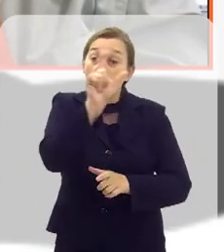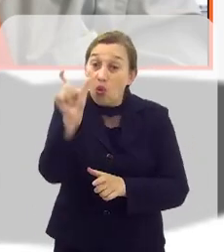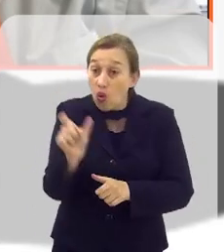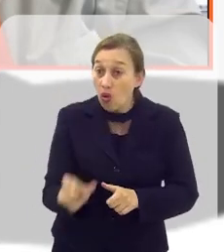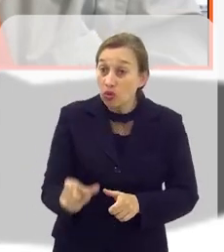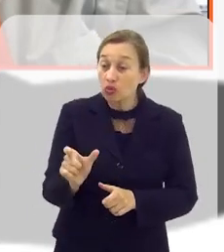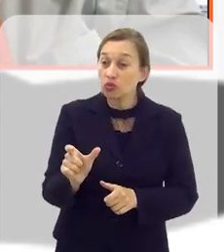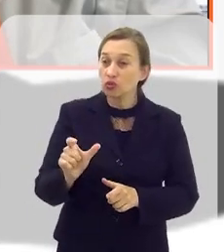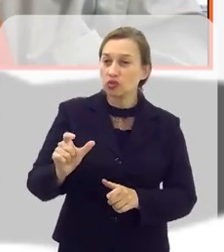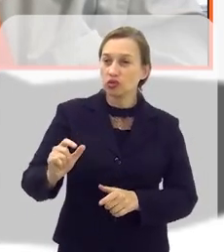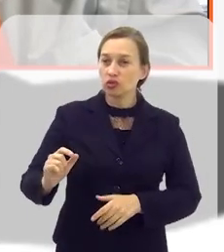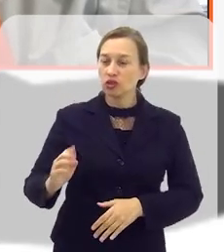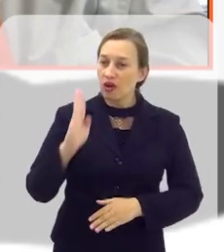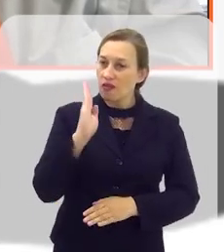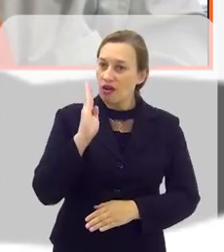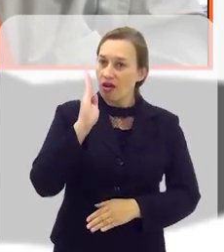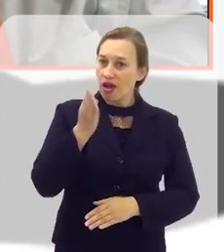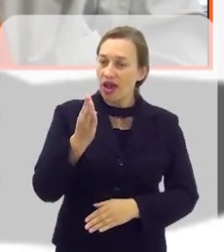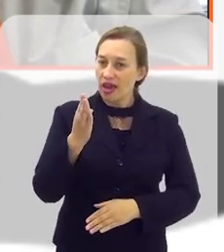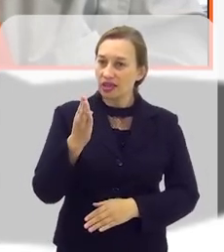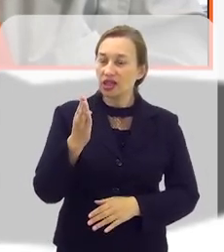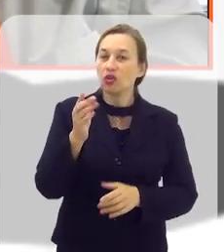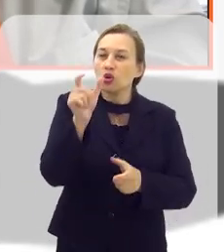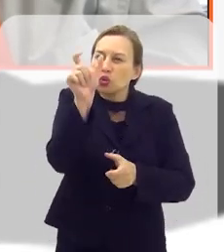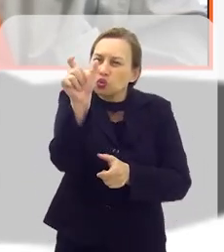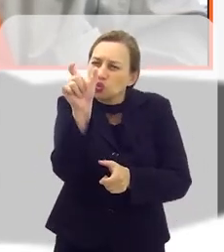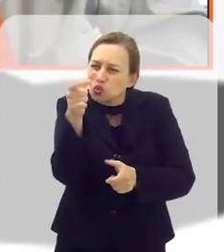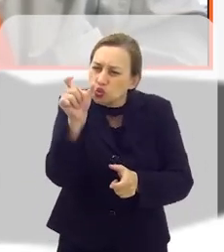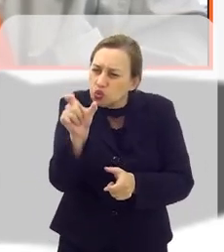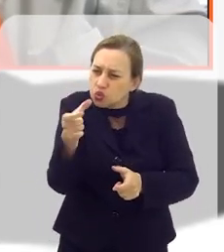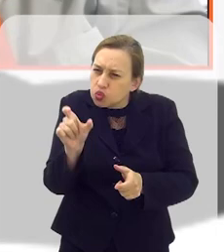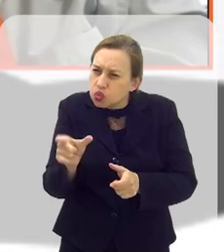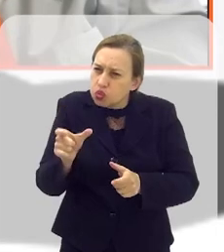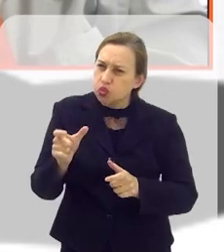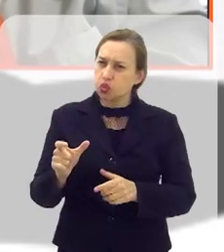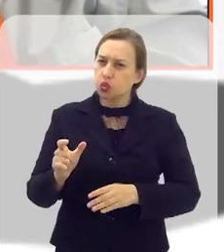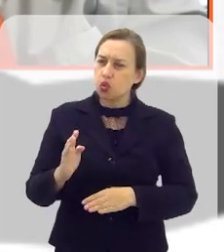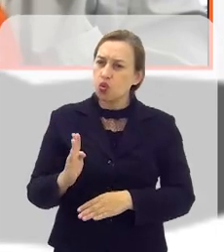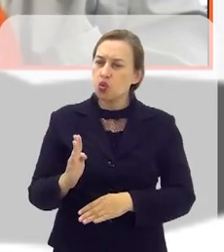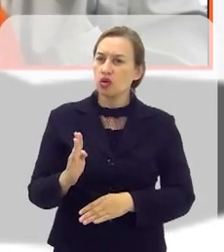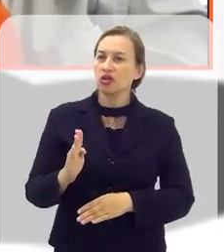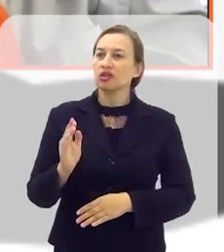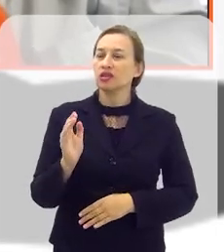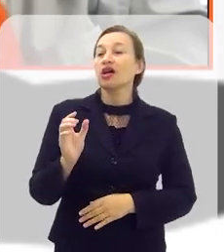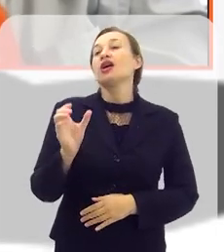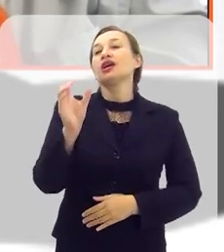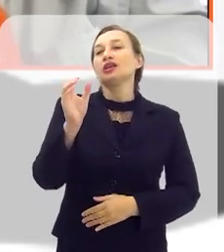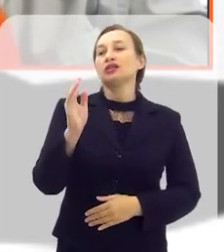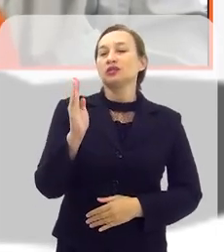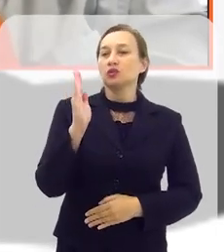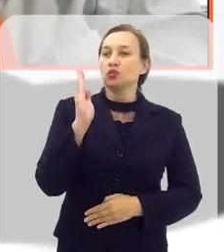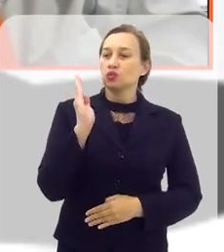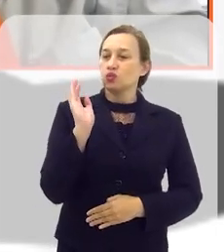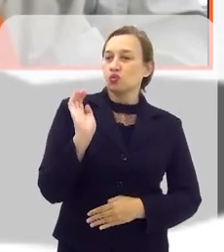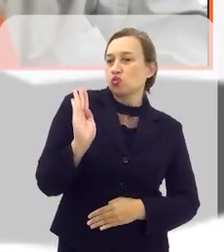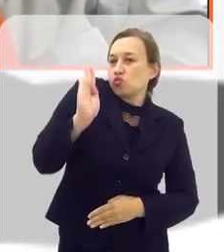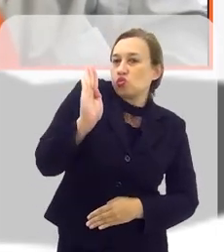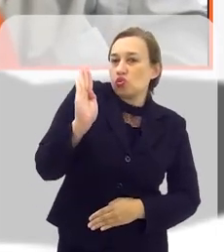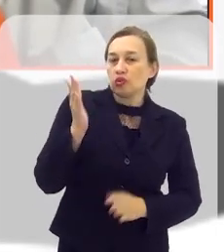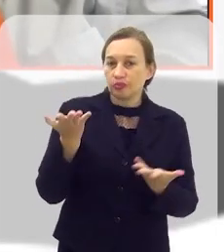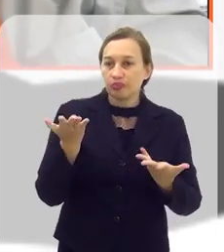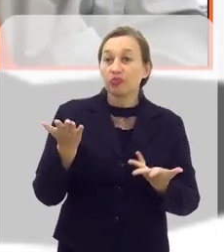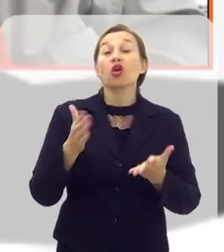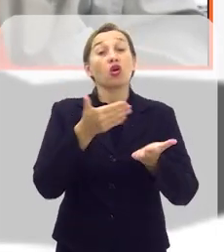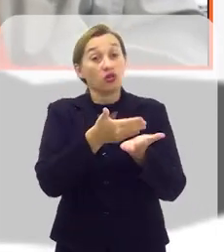Prevenção e Tratamento da Escoliose Idiopática. Conta para a gente, deputado. Vou te contar desde o início, Cláudia. Eu